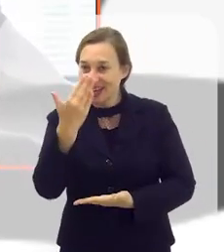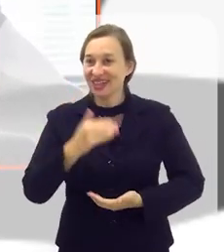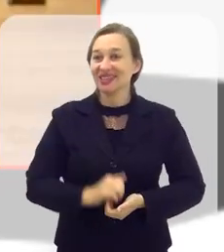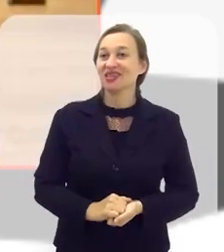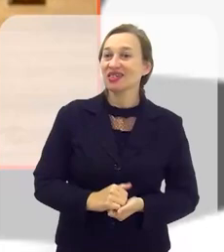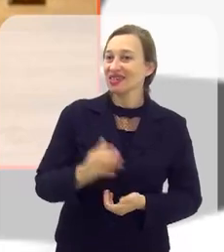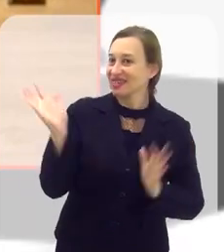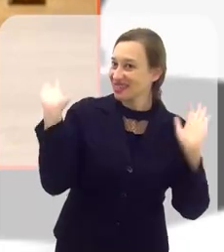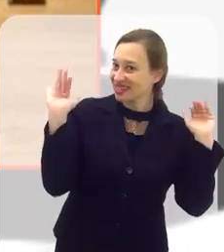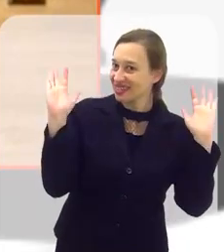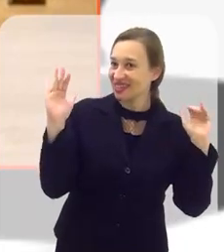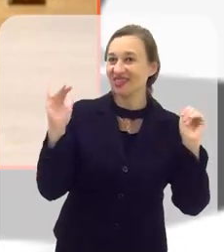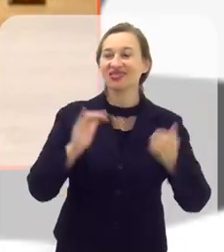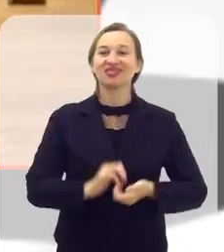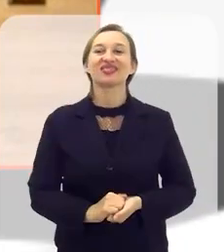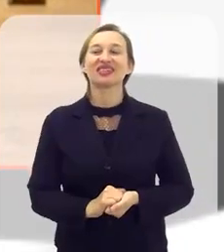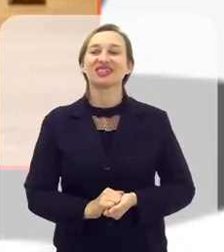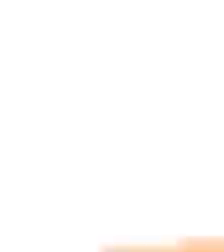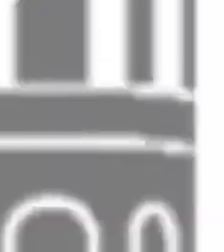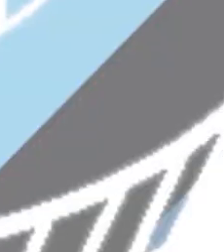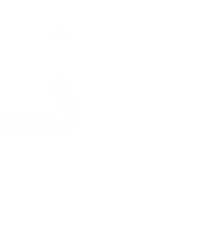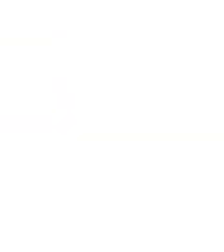obrigado. Até o próximo programa.